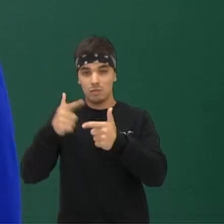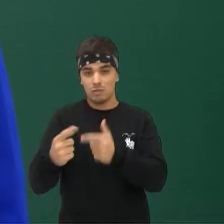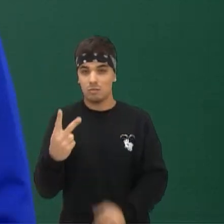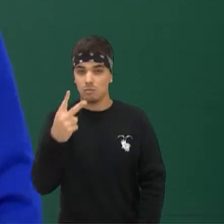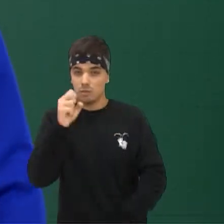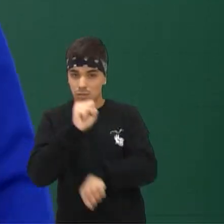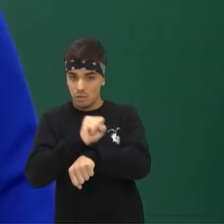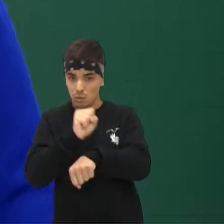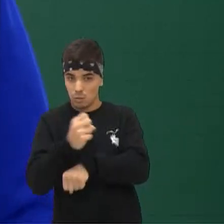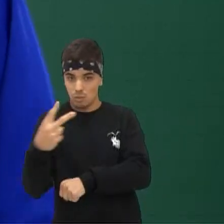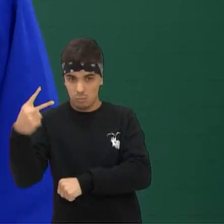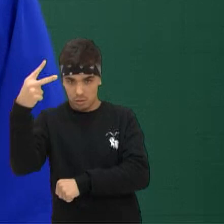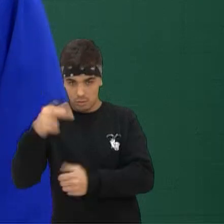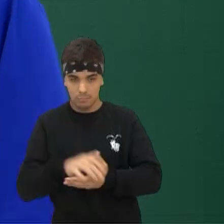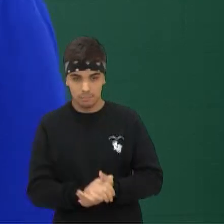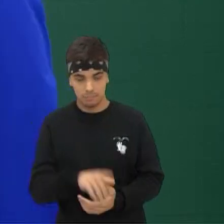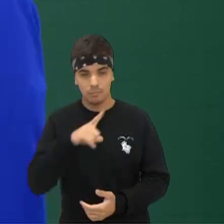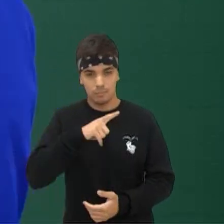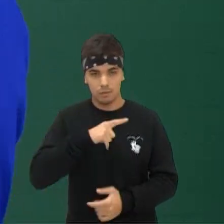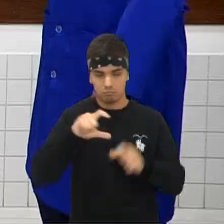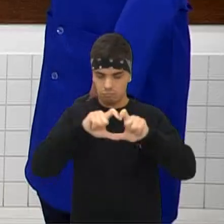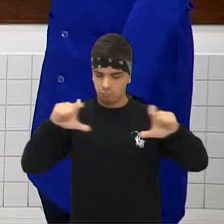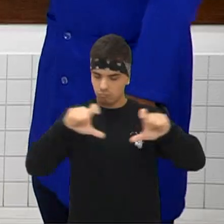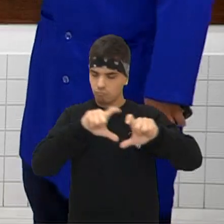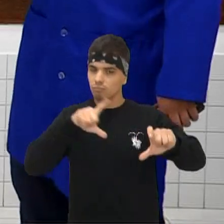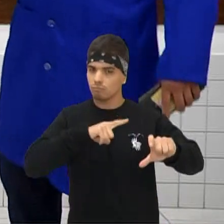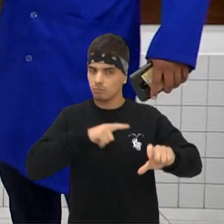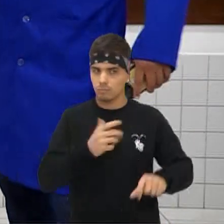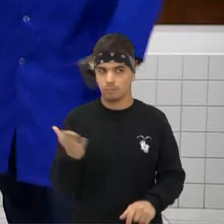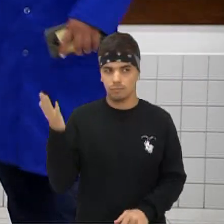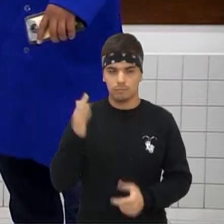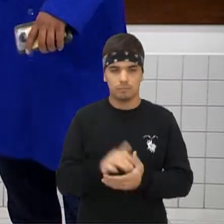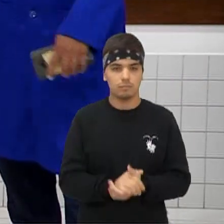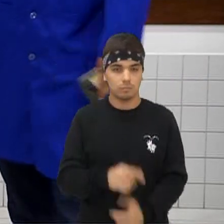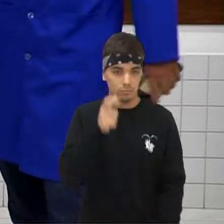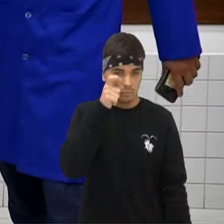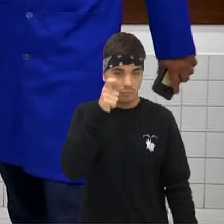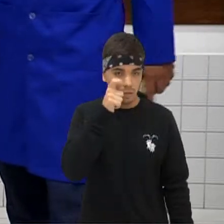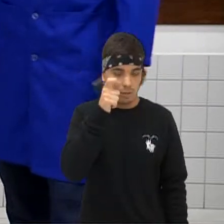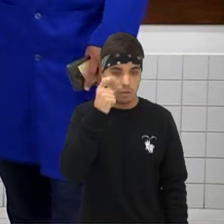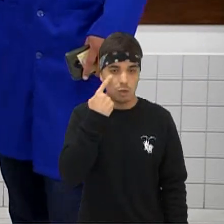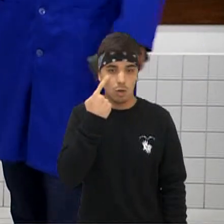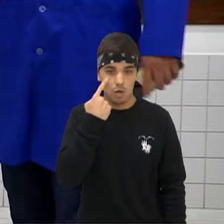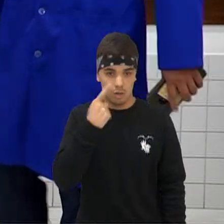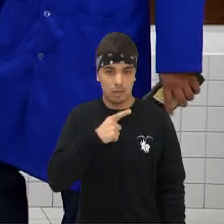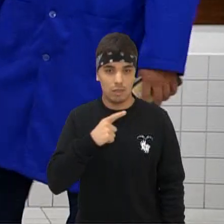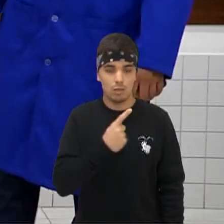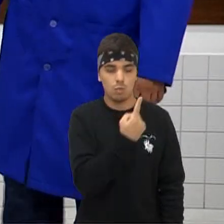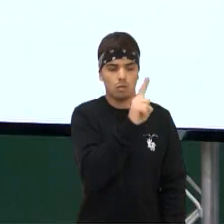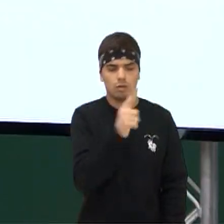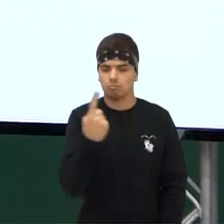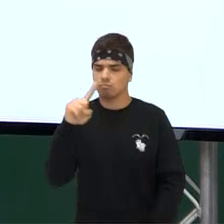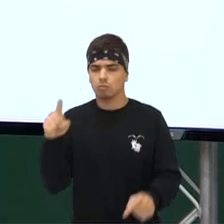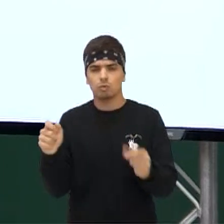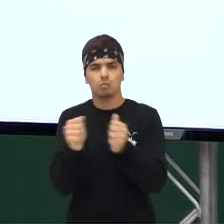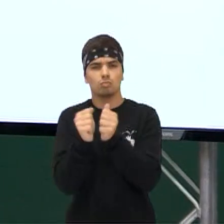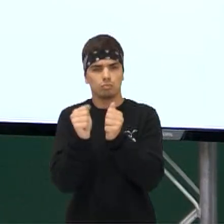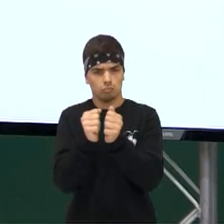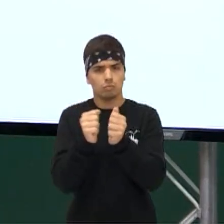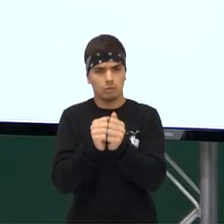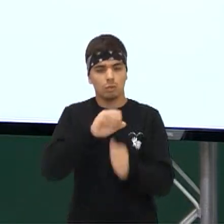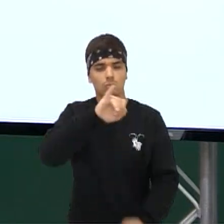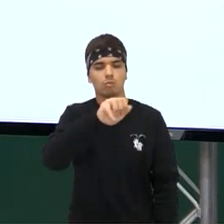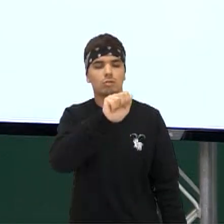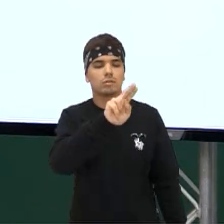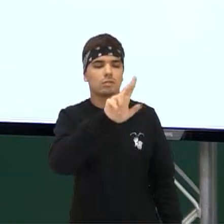quadrado Beleza? Então essa é a composição que temos ali Veja, uma coisa interessante, né? Tem que lembrar que unidade forma unidade Então o joule, na